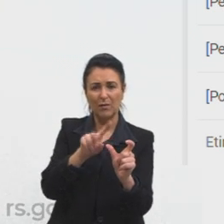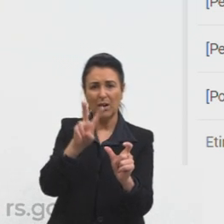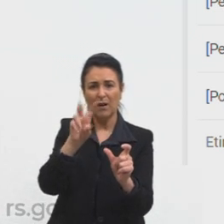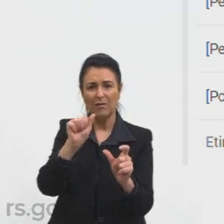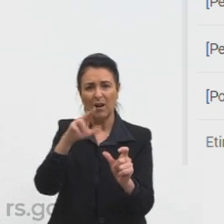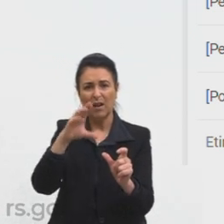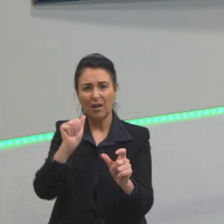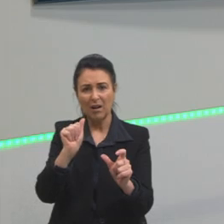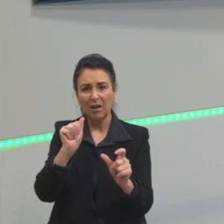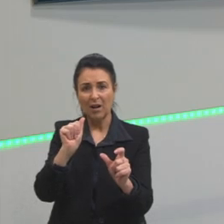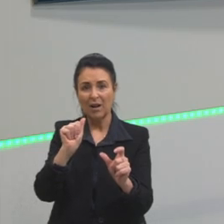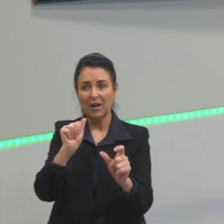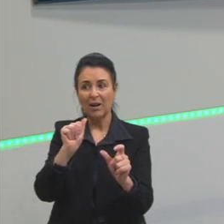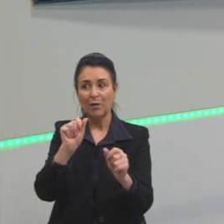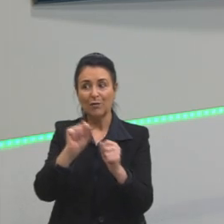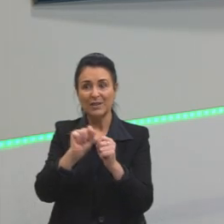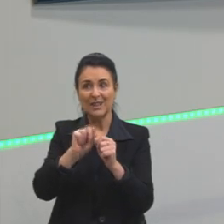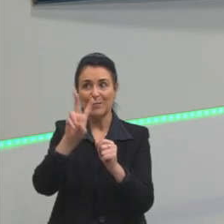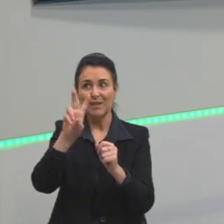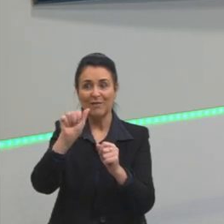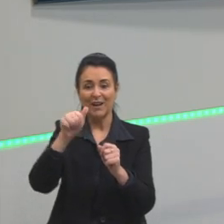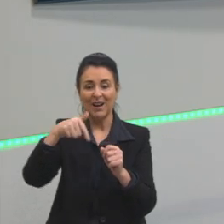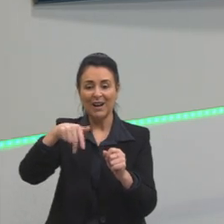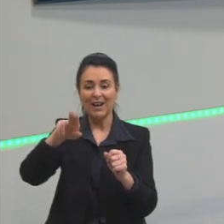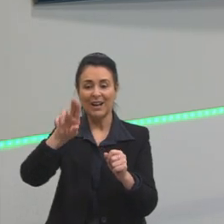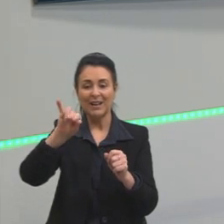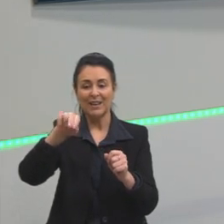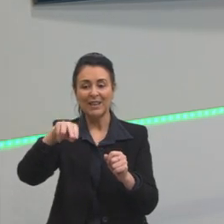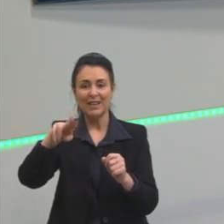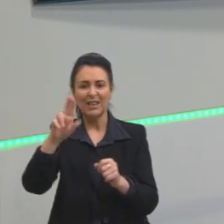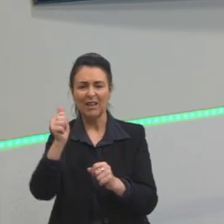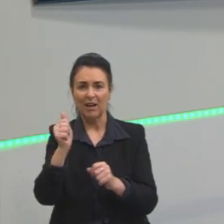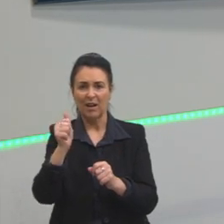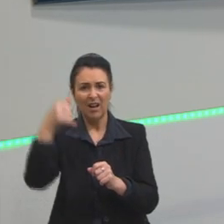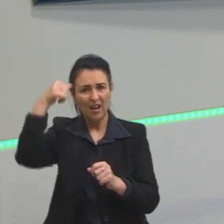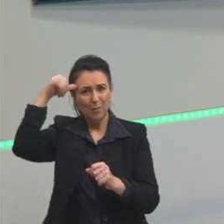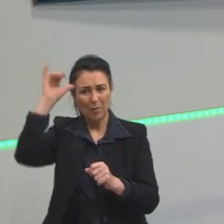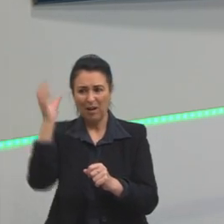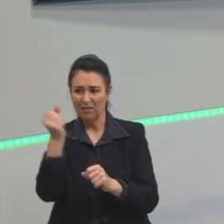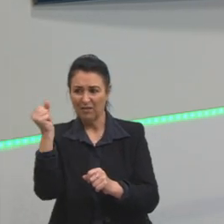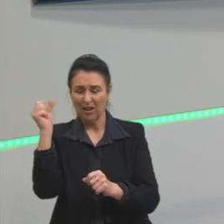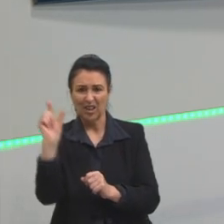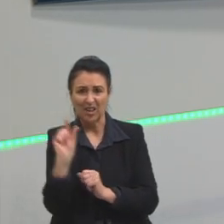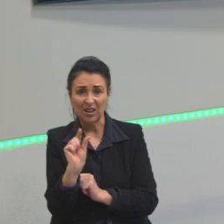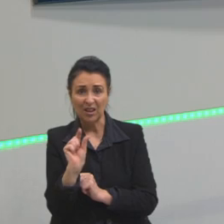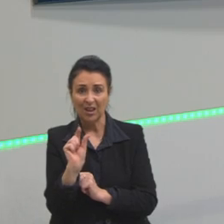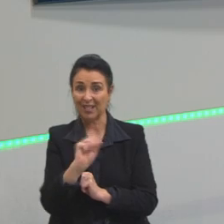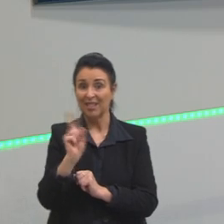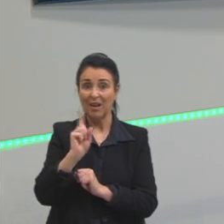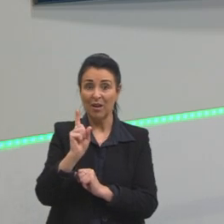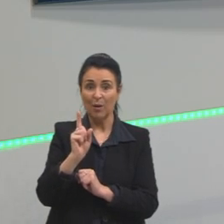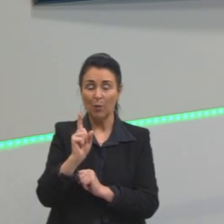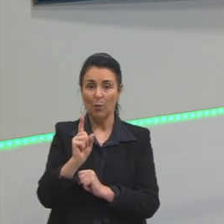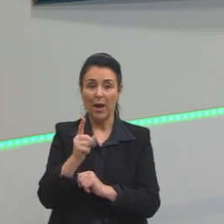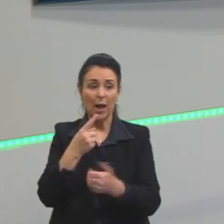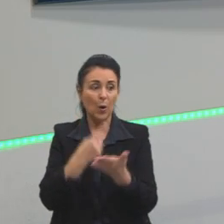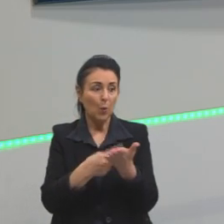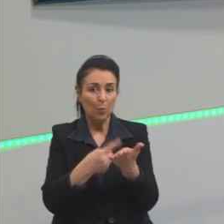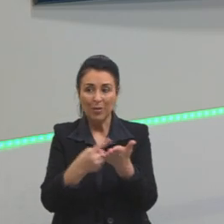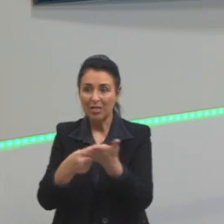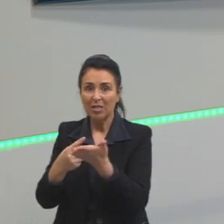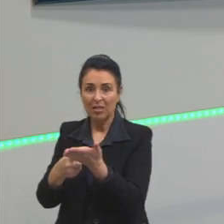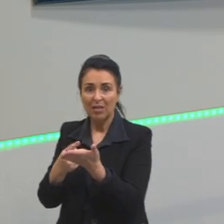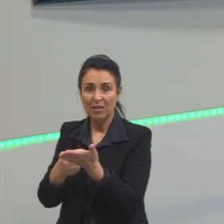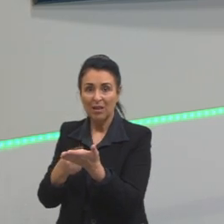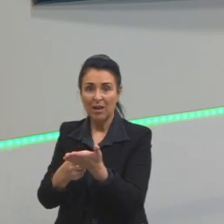uma vaquinha que é exatamente a ideia de juntar coletivamente um dinheiro então aqui